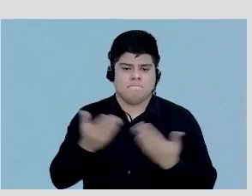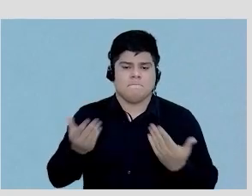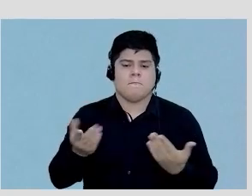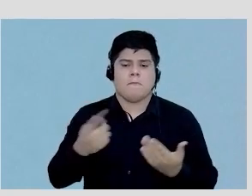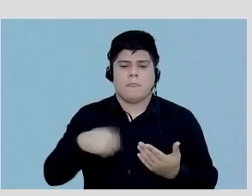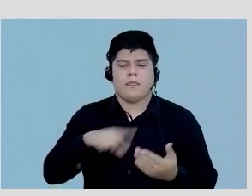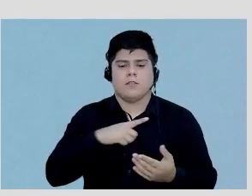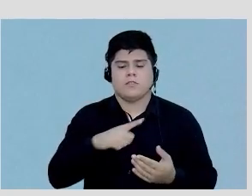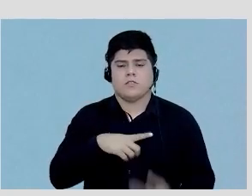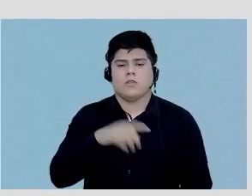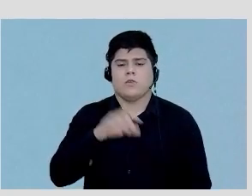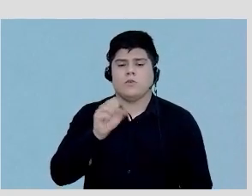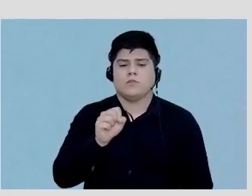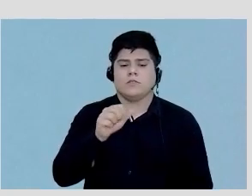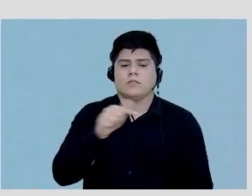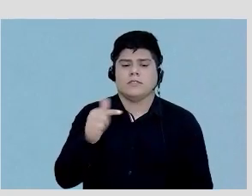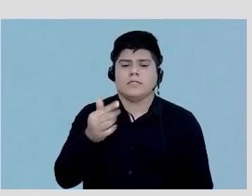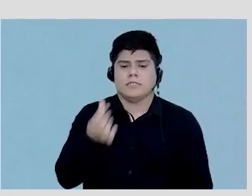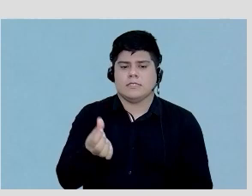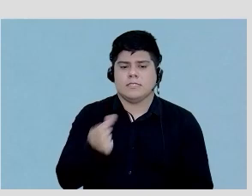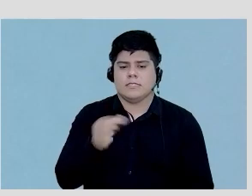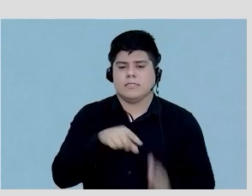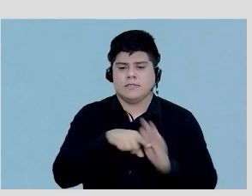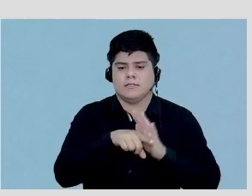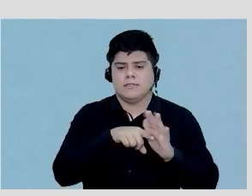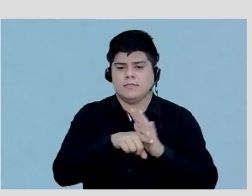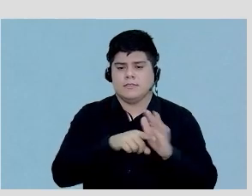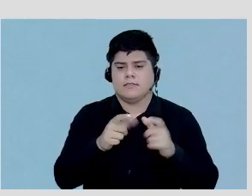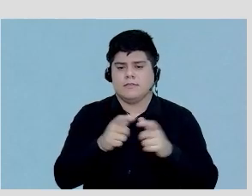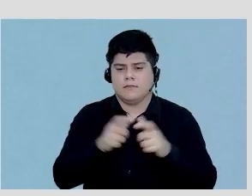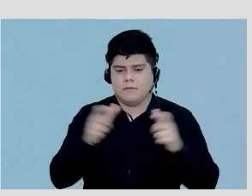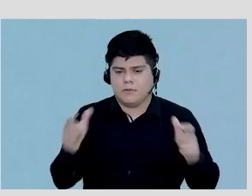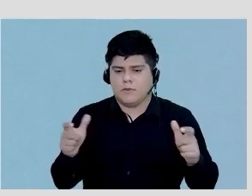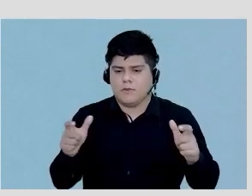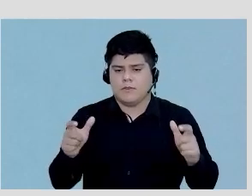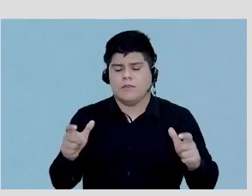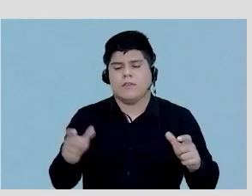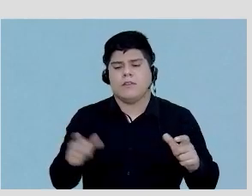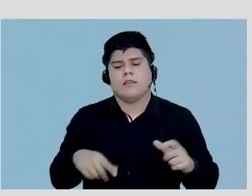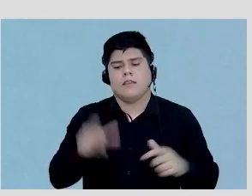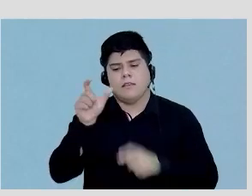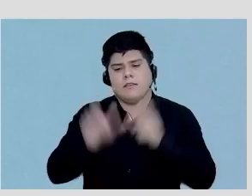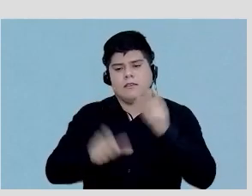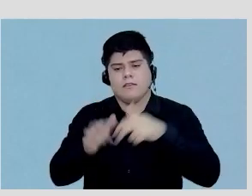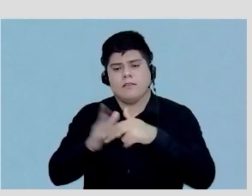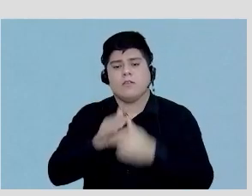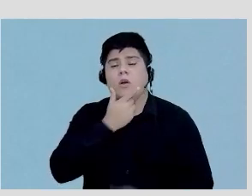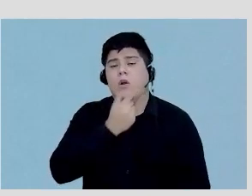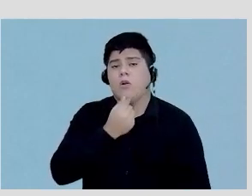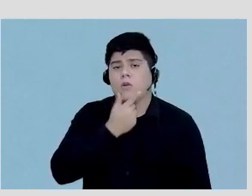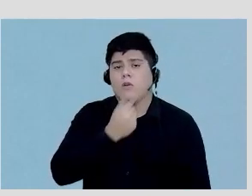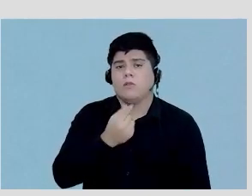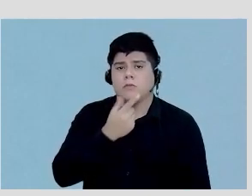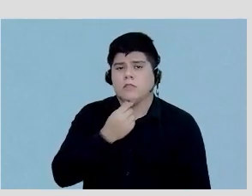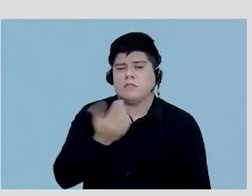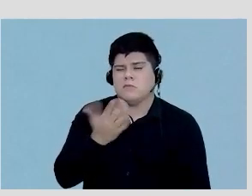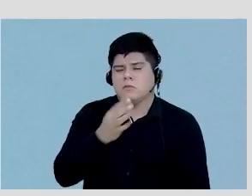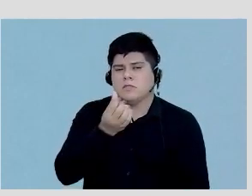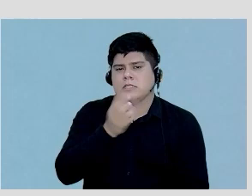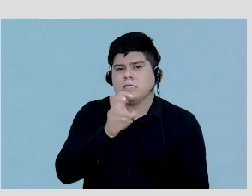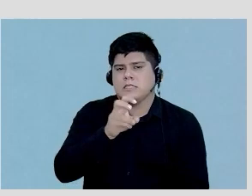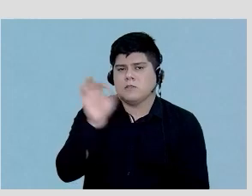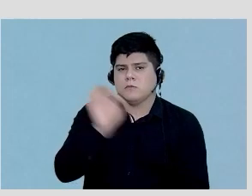tinha 876 exames, né? A maioria foi em pacientes do sexo masculino, 65%